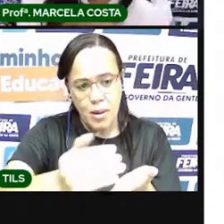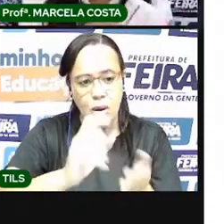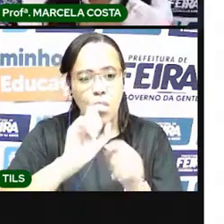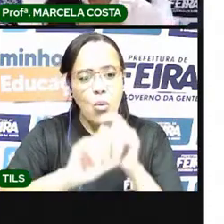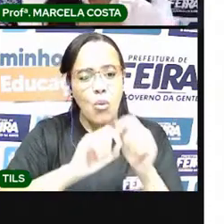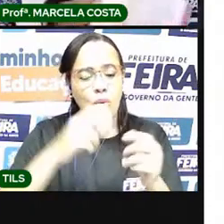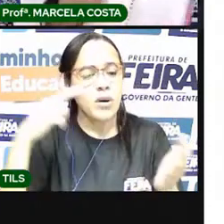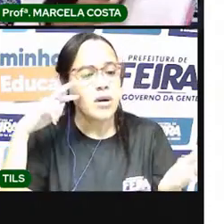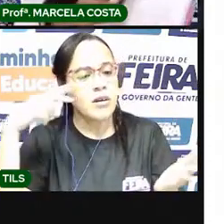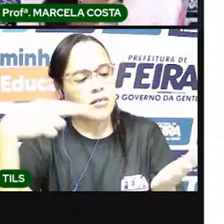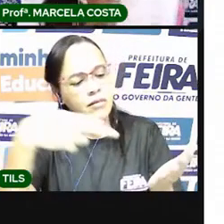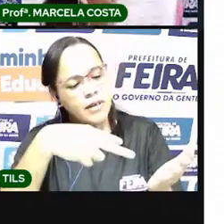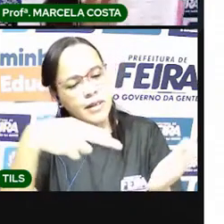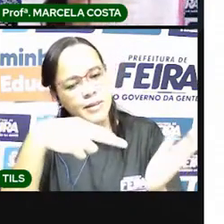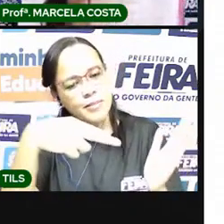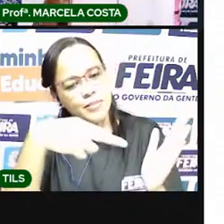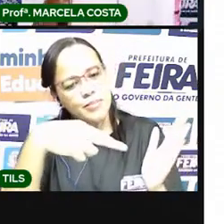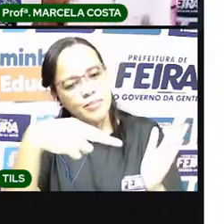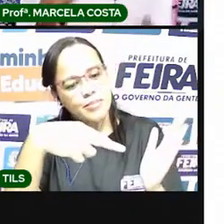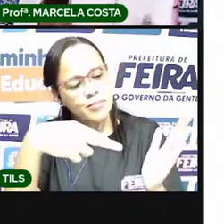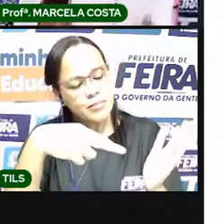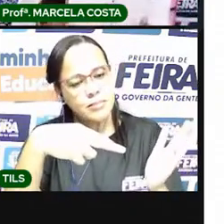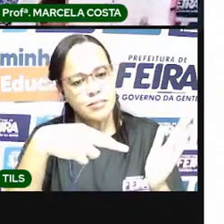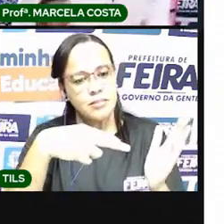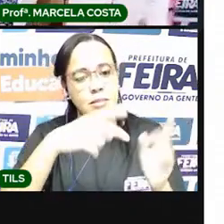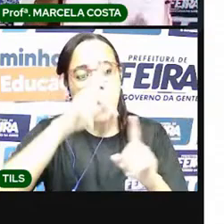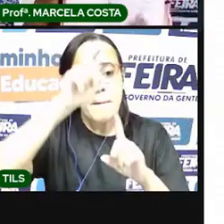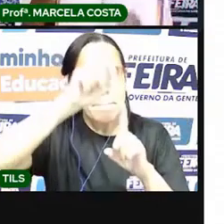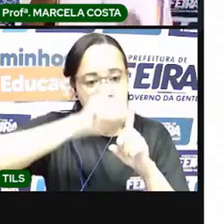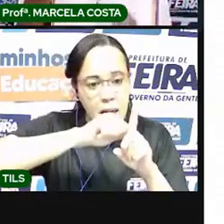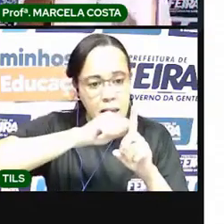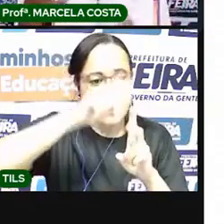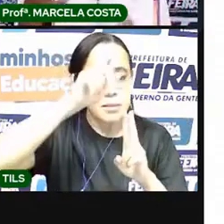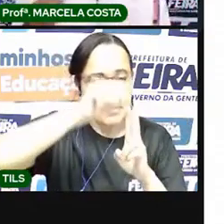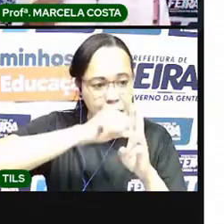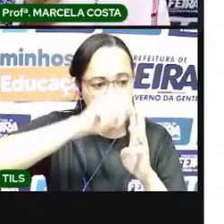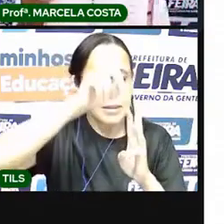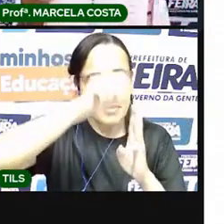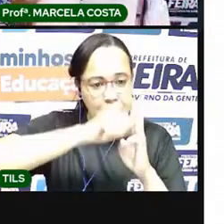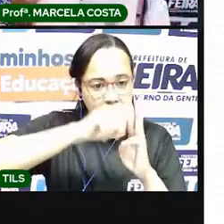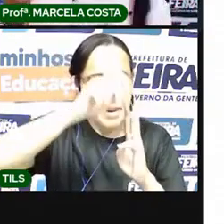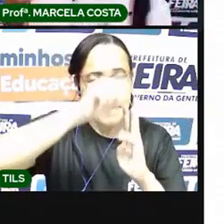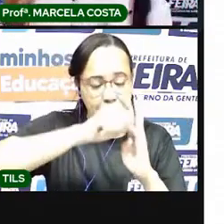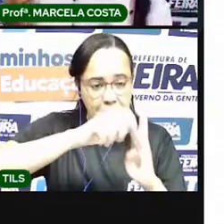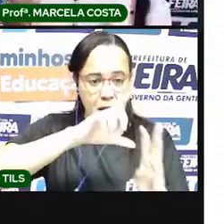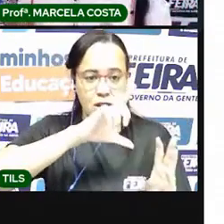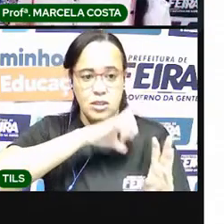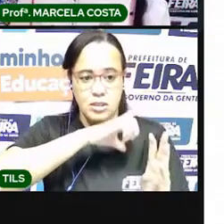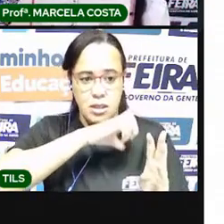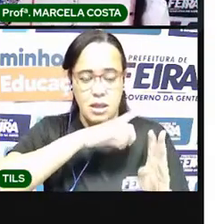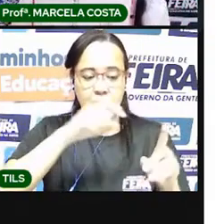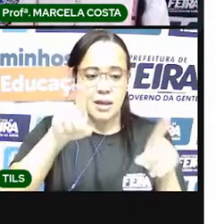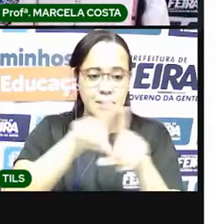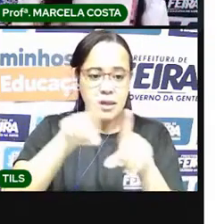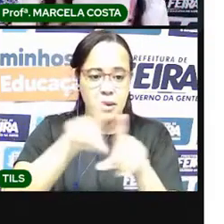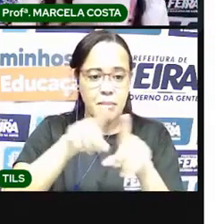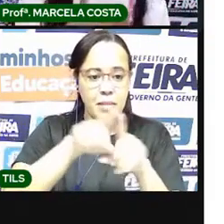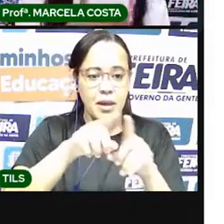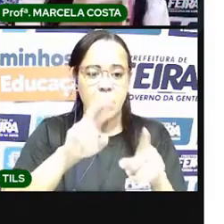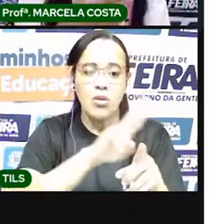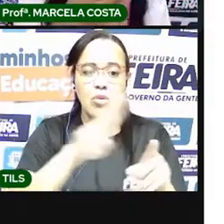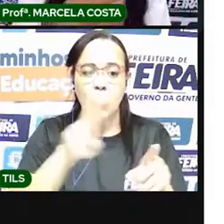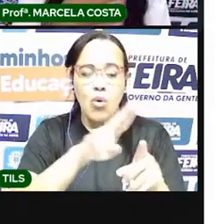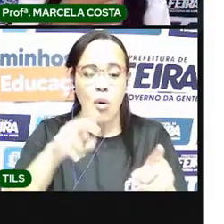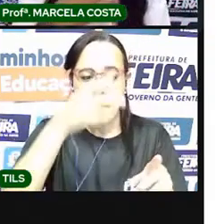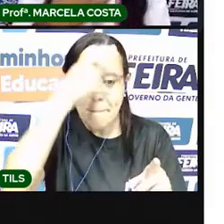que tem aqui os meses do ano, os meses onde eu posso anotar quem faz aniversário em cada mês do